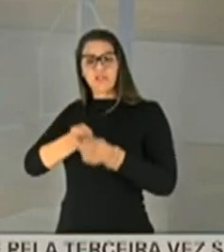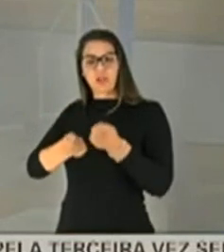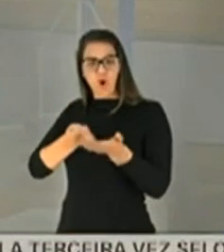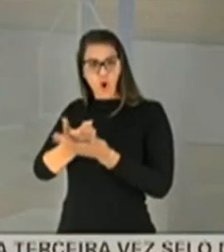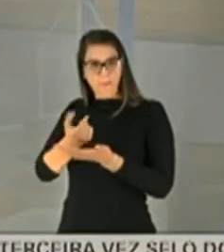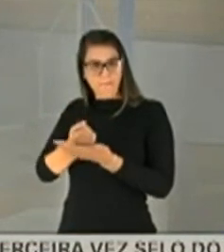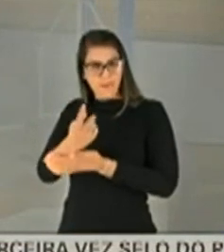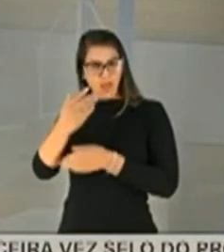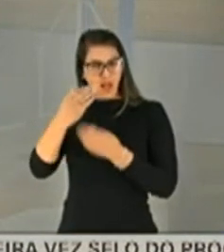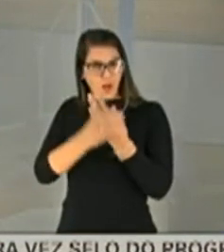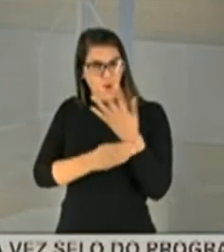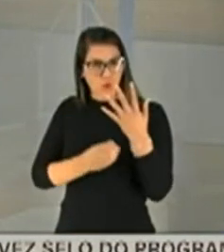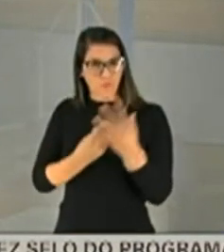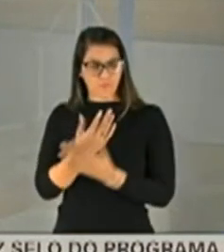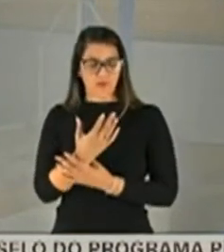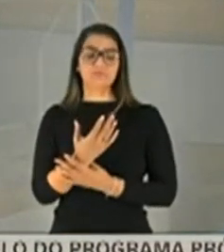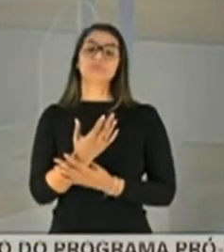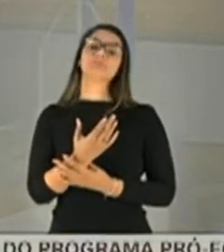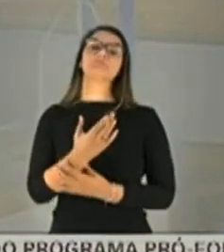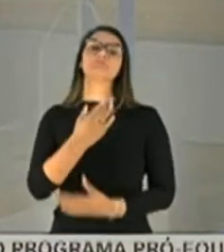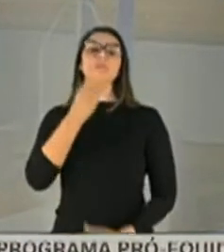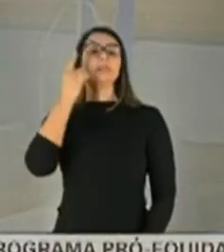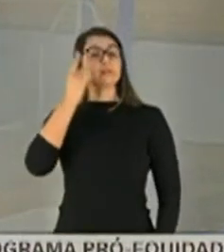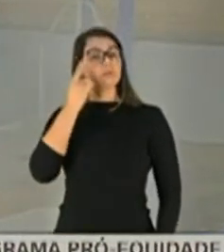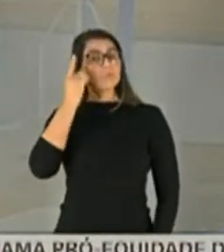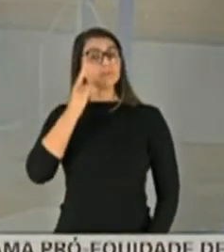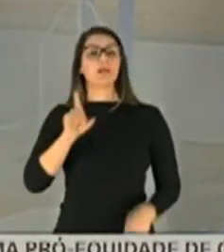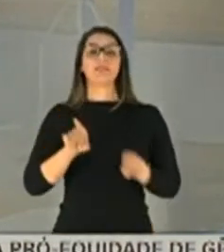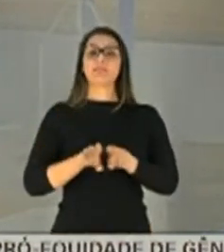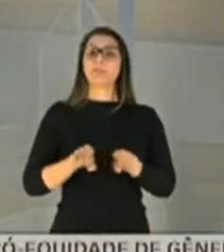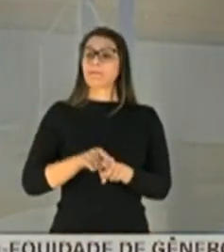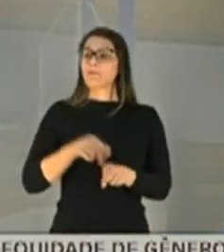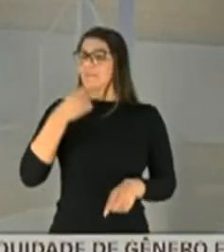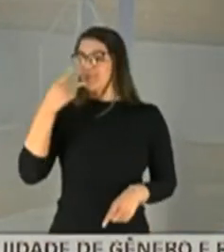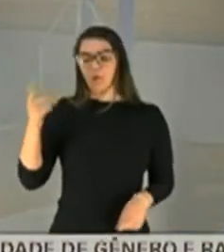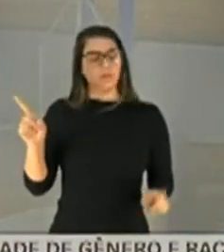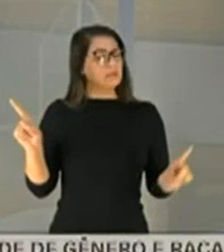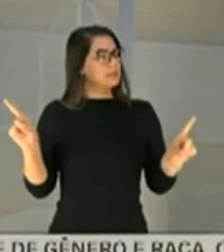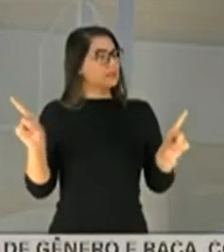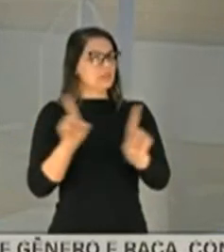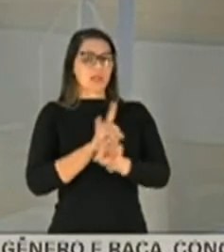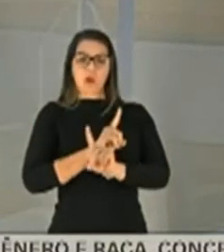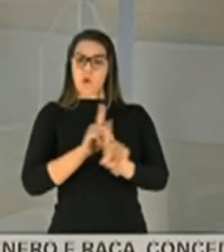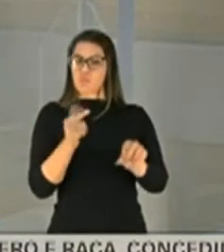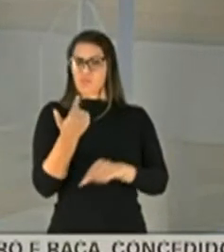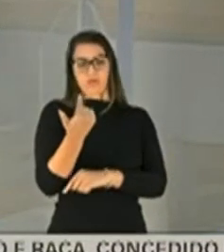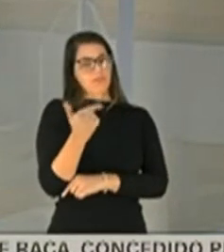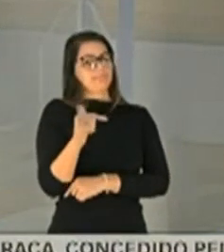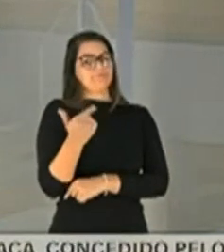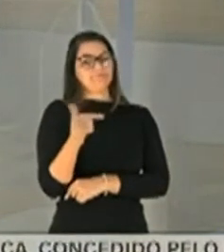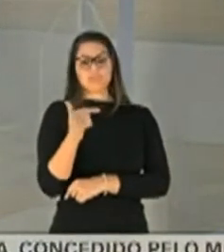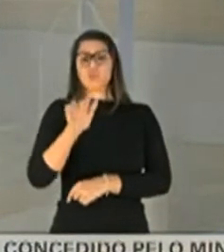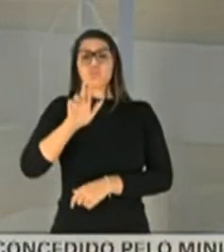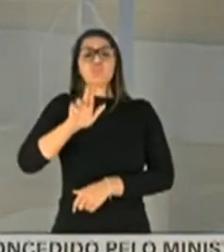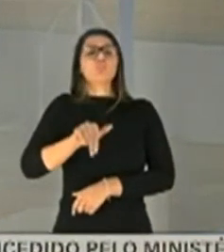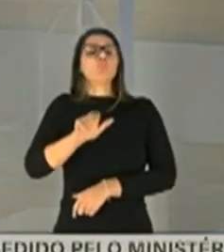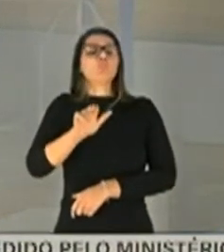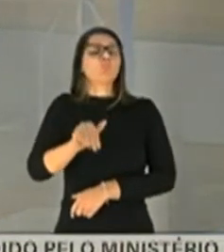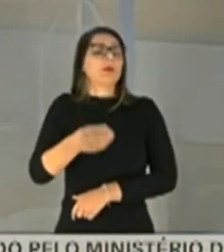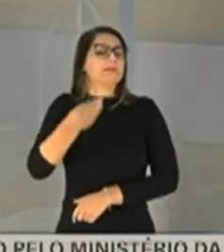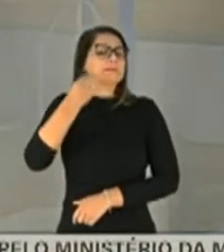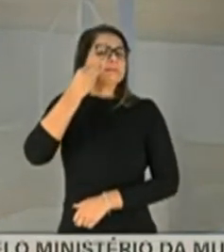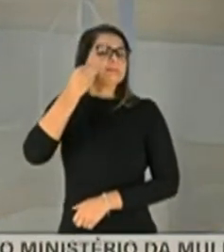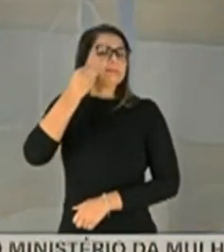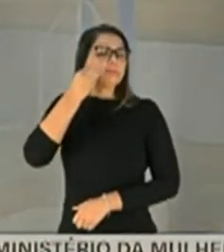luvas. O deputado também disse que não fez nenhuma, que nunca tentou